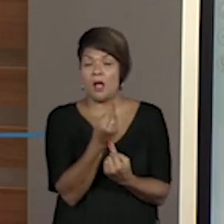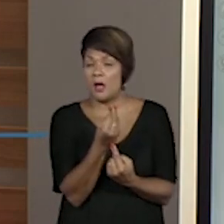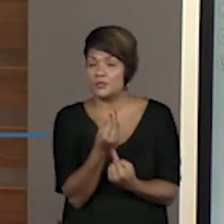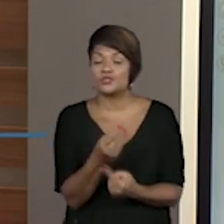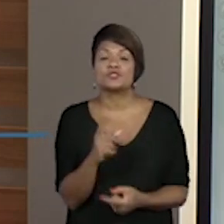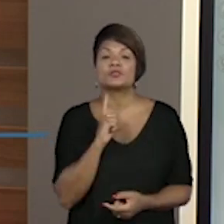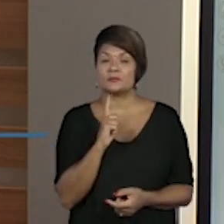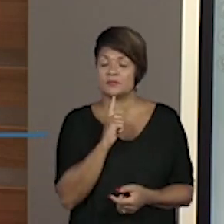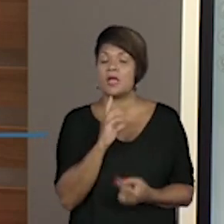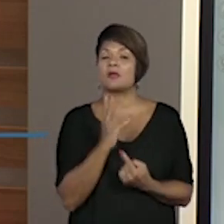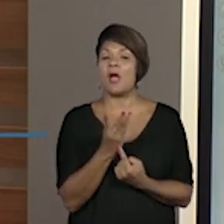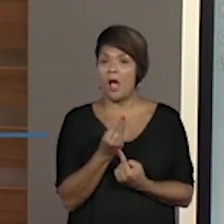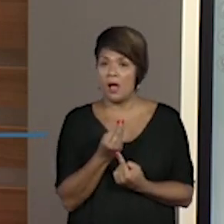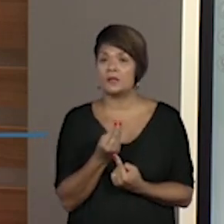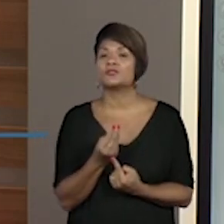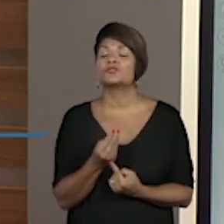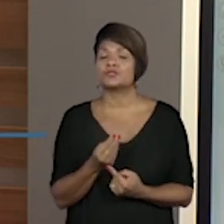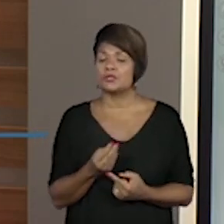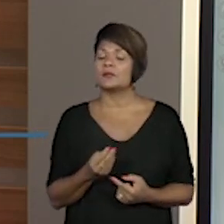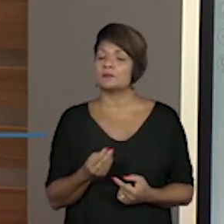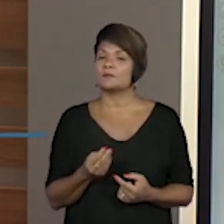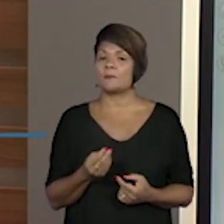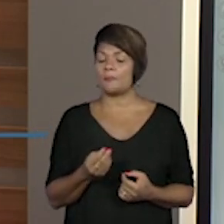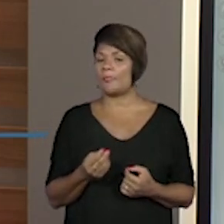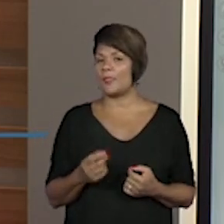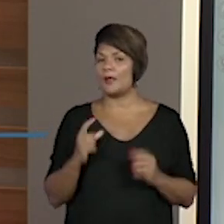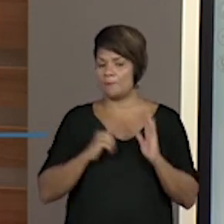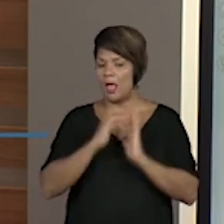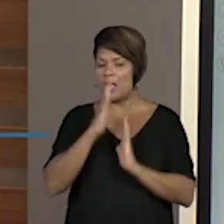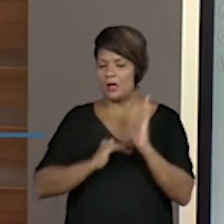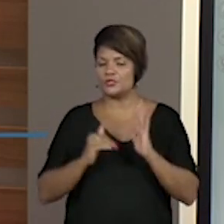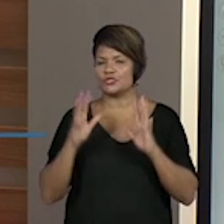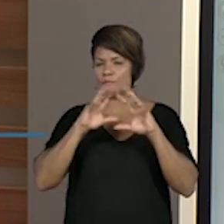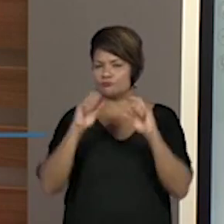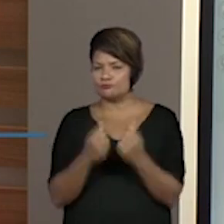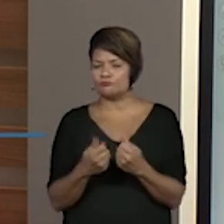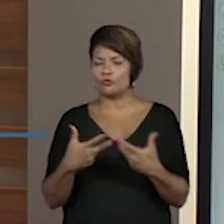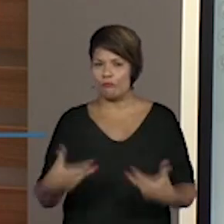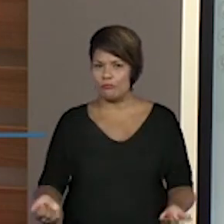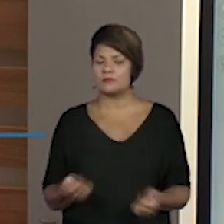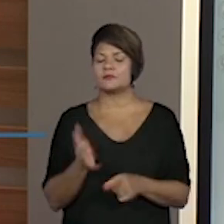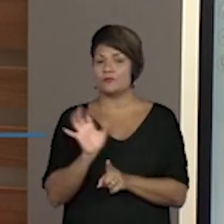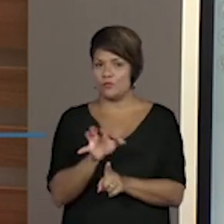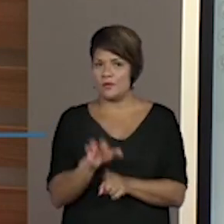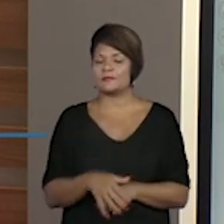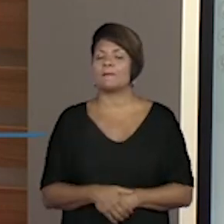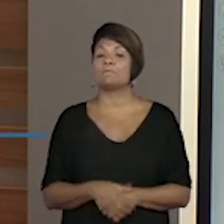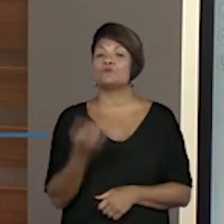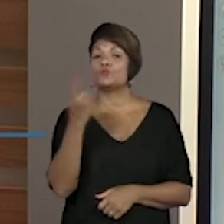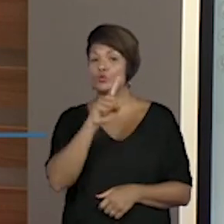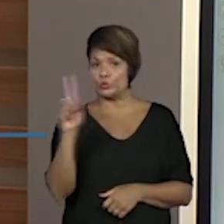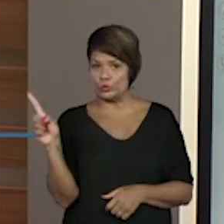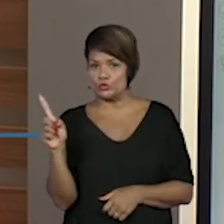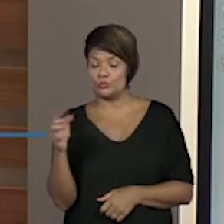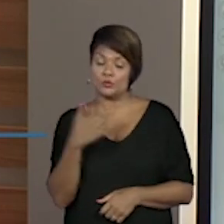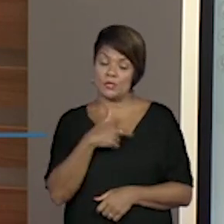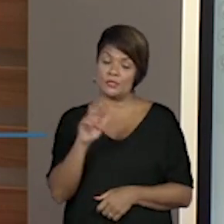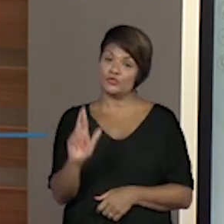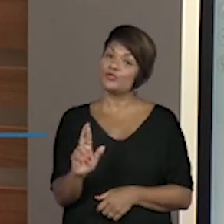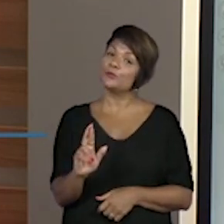contribuição. As artes plásticas tiveram uma contribuição imensa do povo africano. E, por último, na religião.